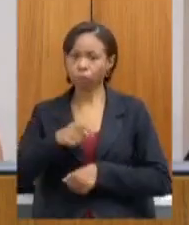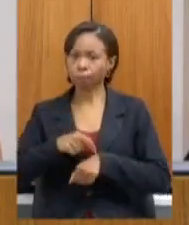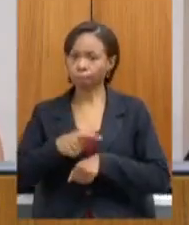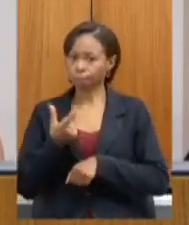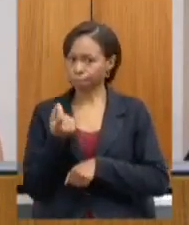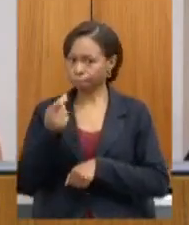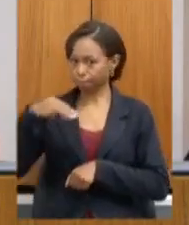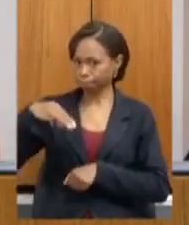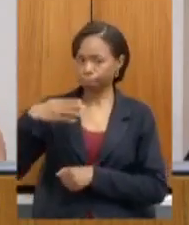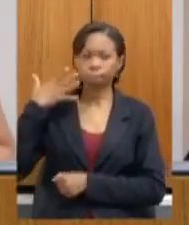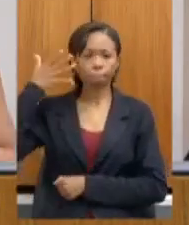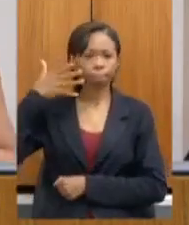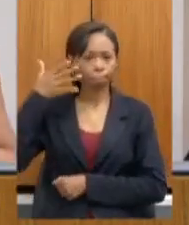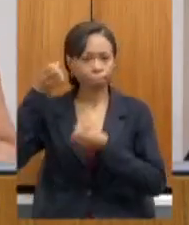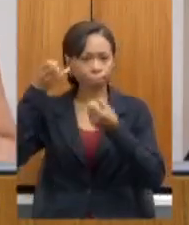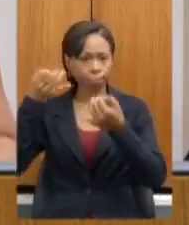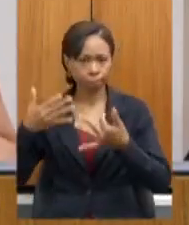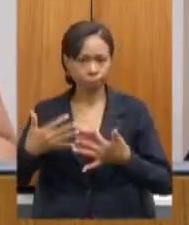exposição.